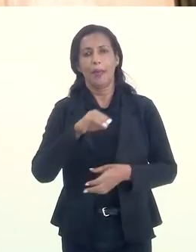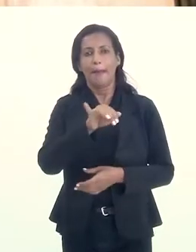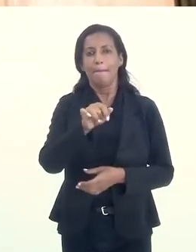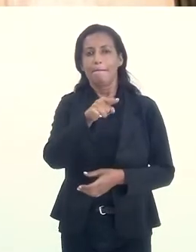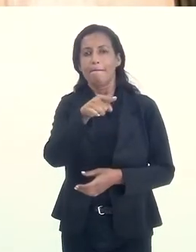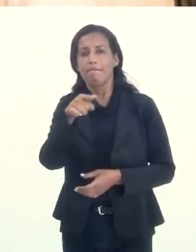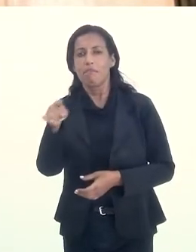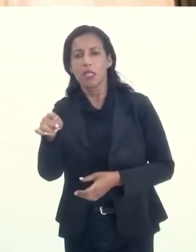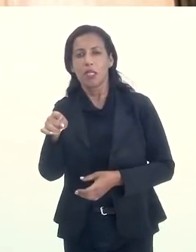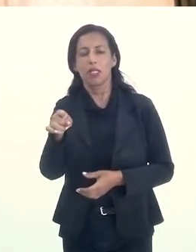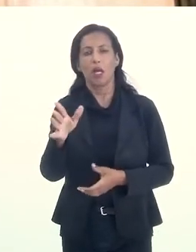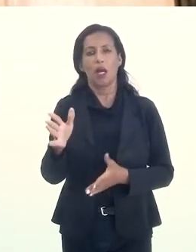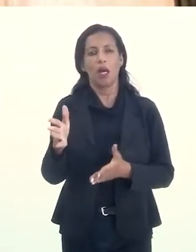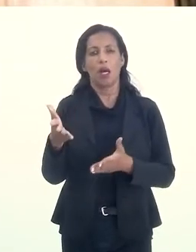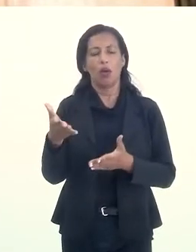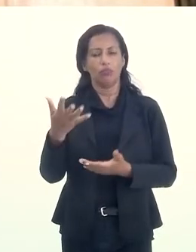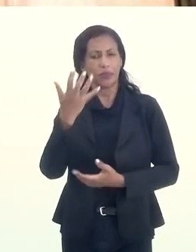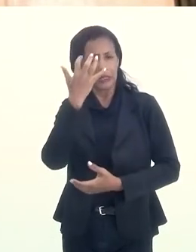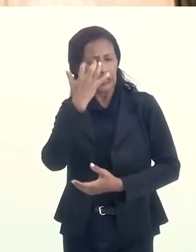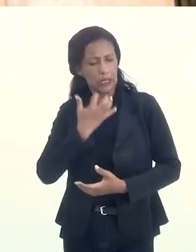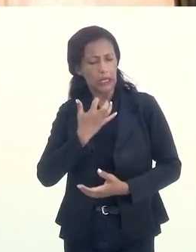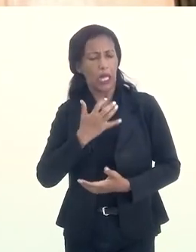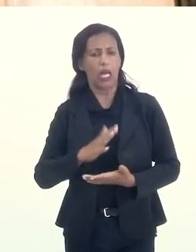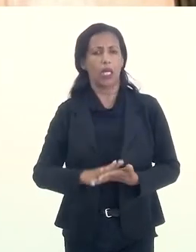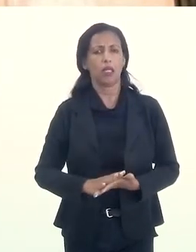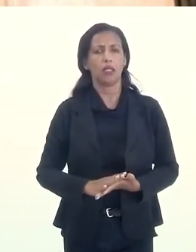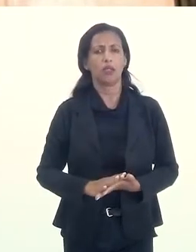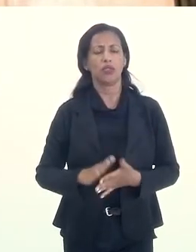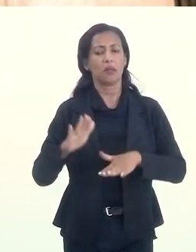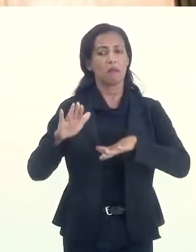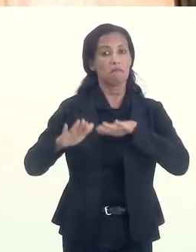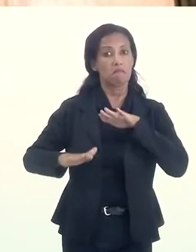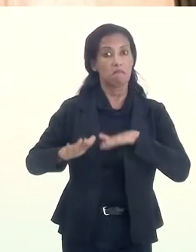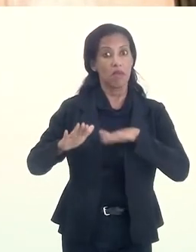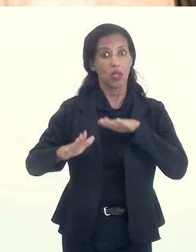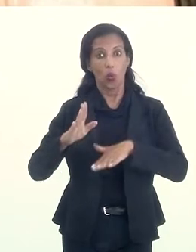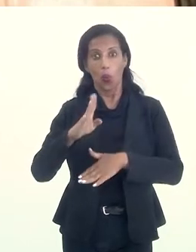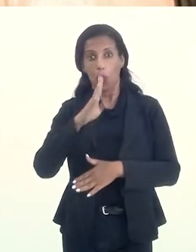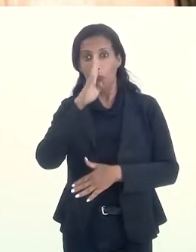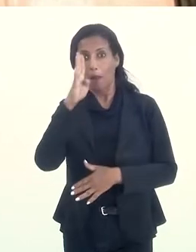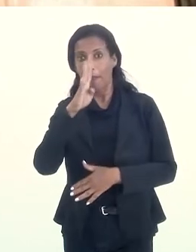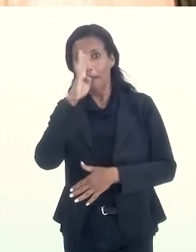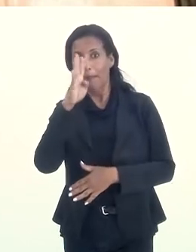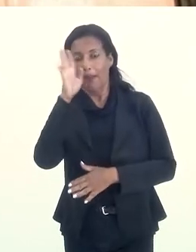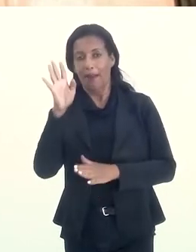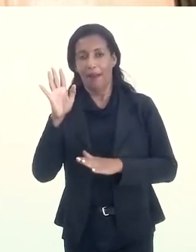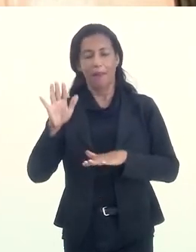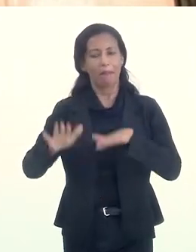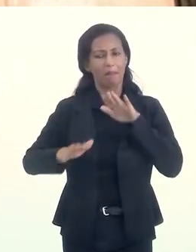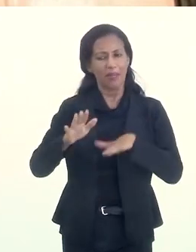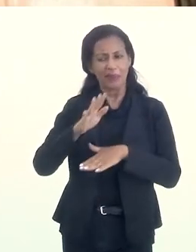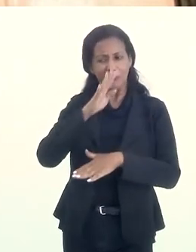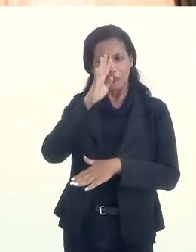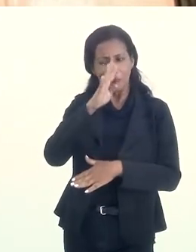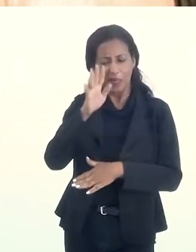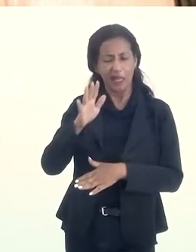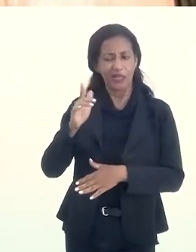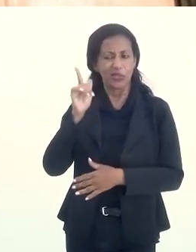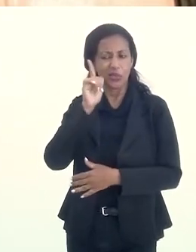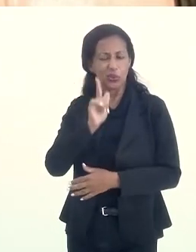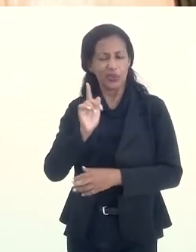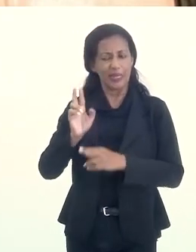lição de disciplina, seriedade, mesmo que por excesso. Mas, do excesso, a gente